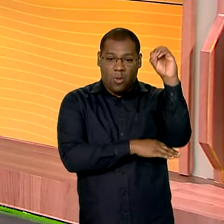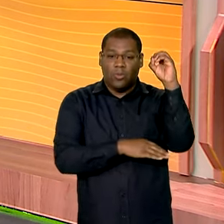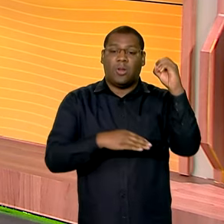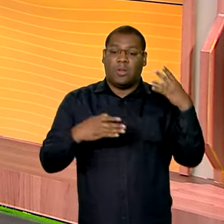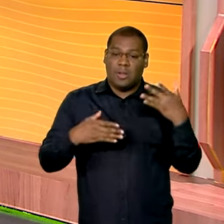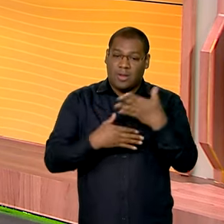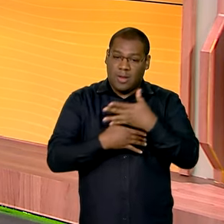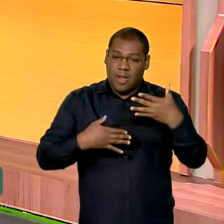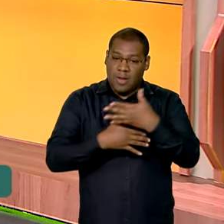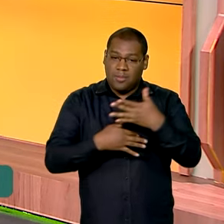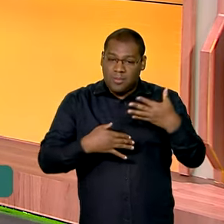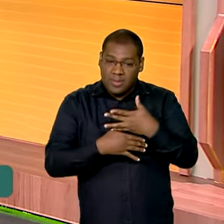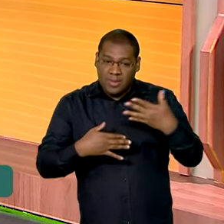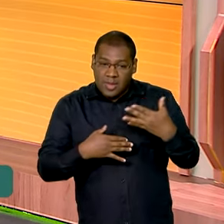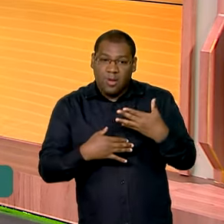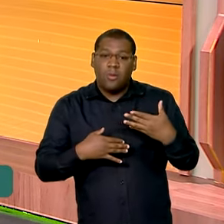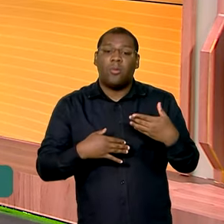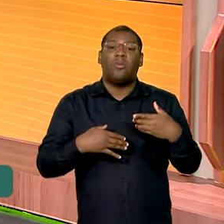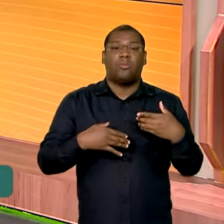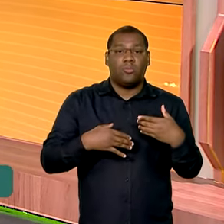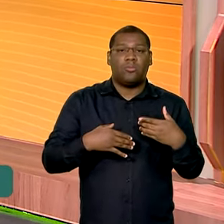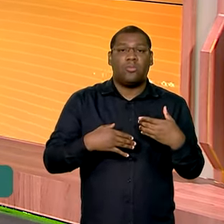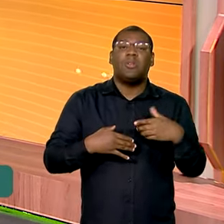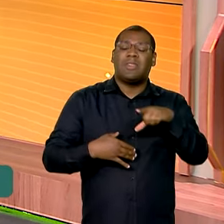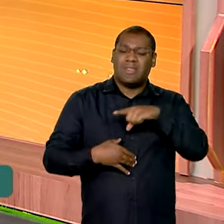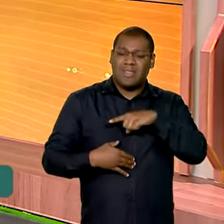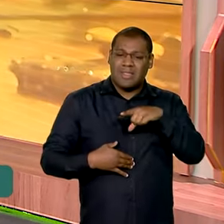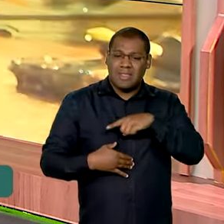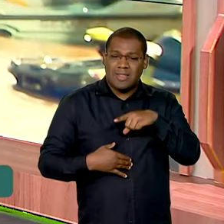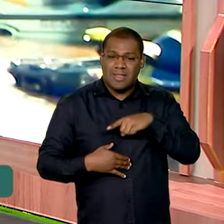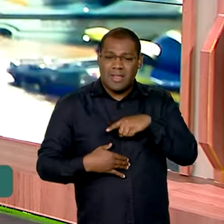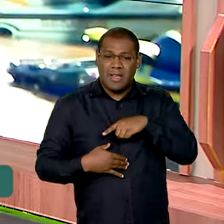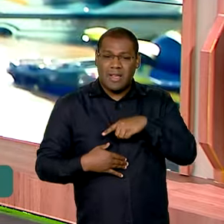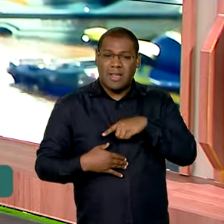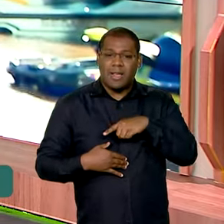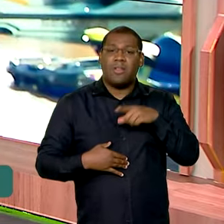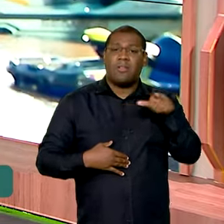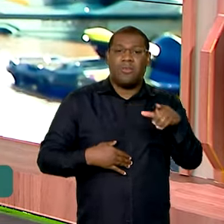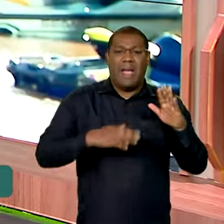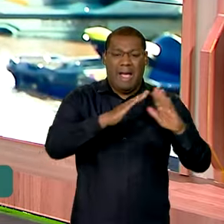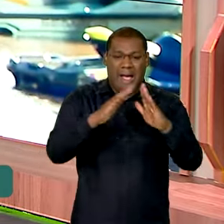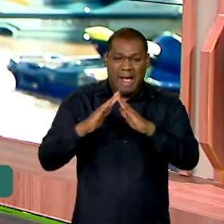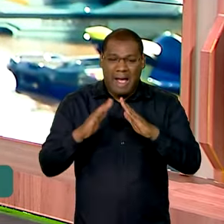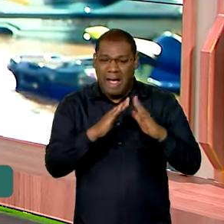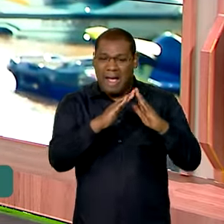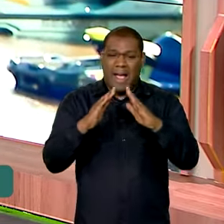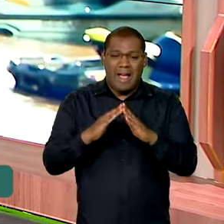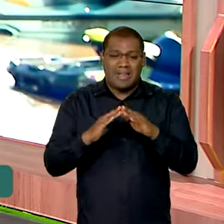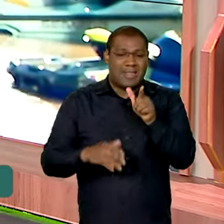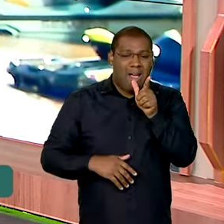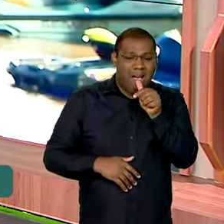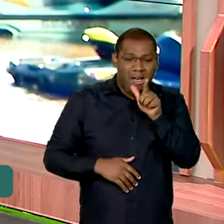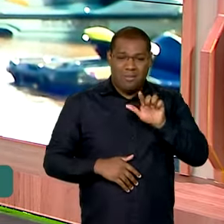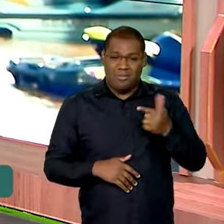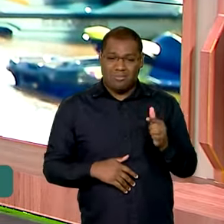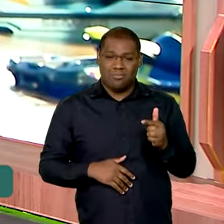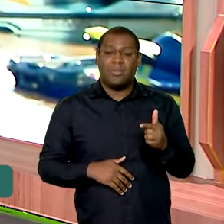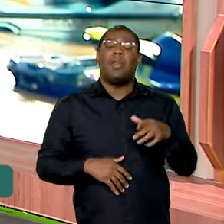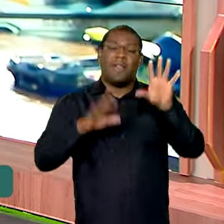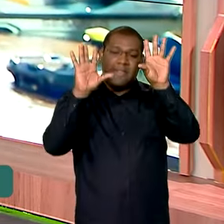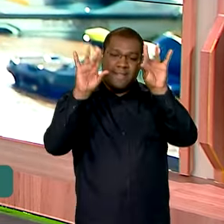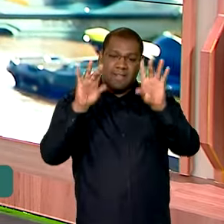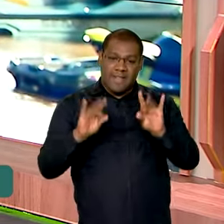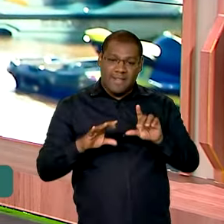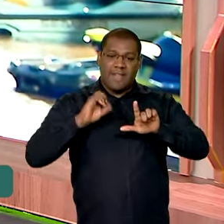no nordeste gaúcho e na região central, há milhares de imóveis sem água potável. Vamos saber os detalhes ao vivo com a